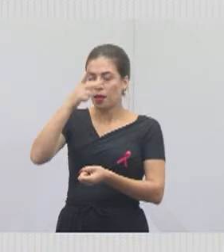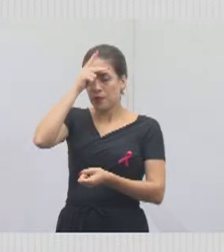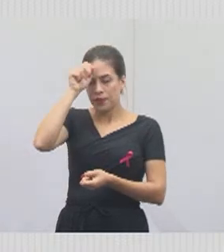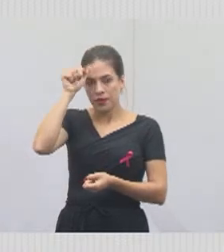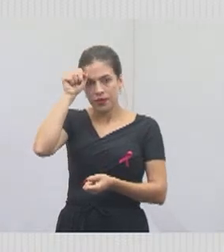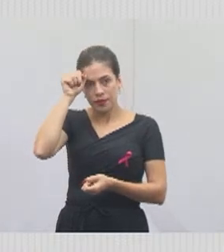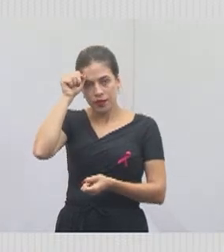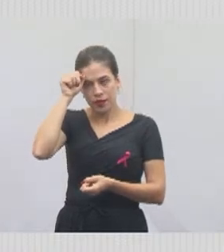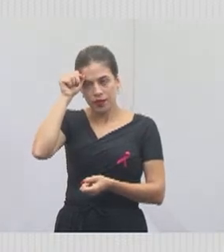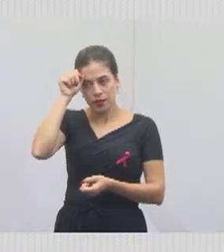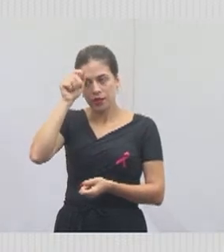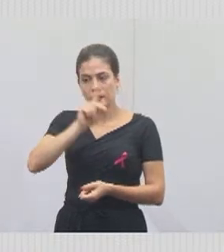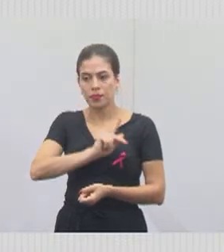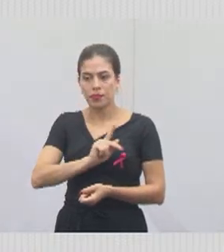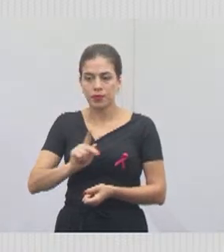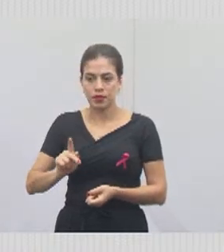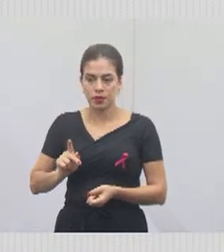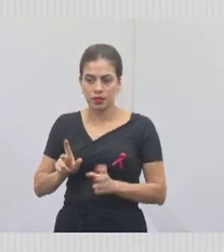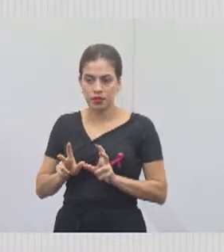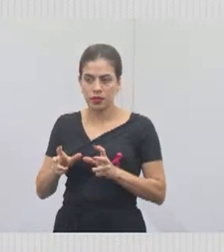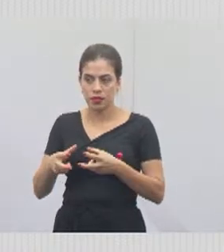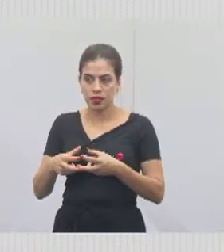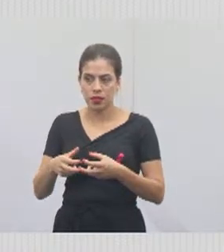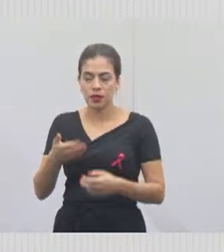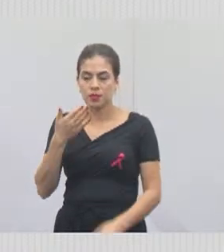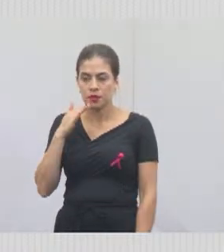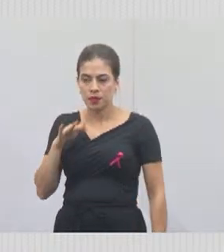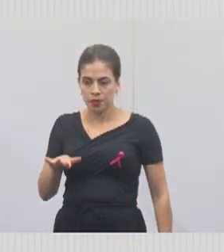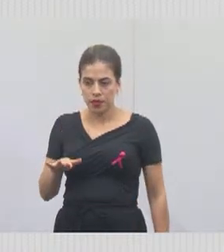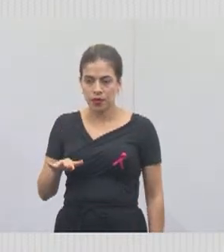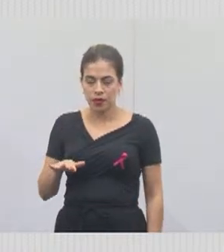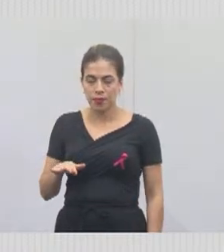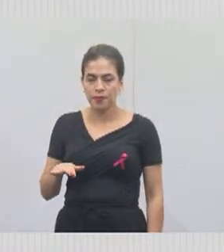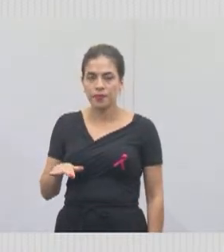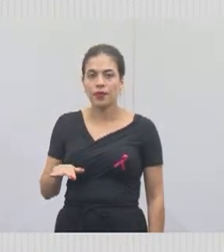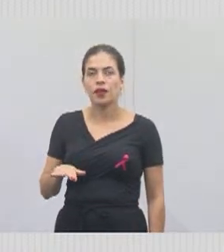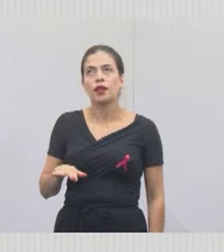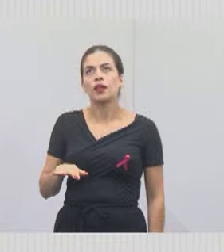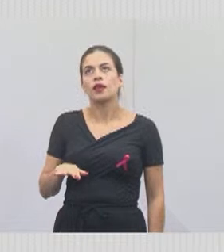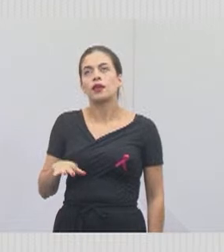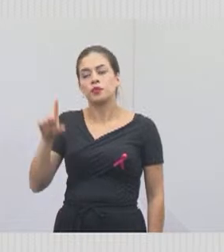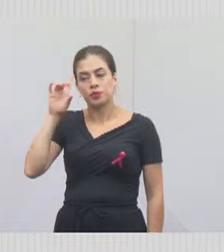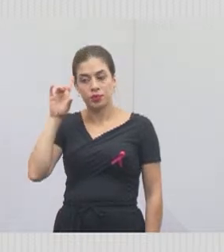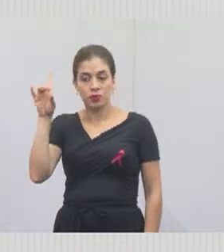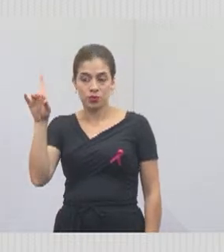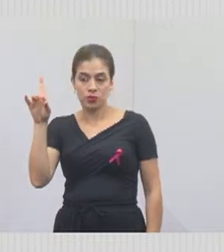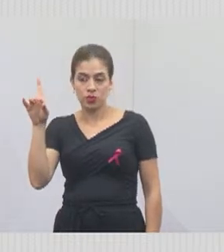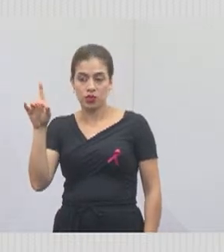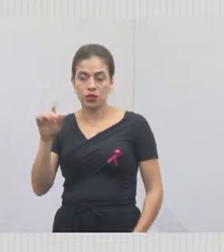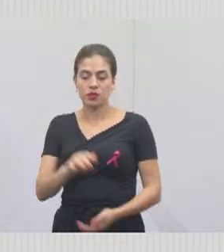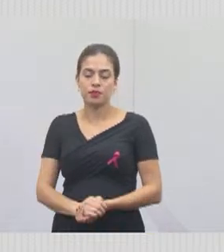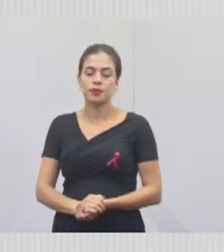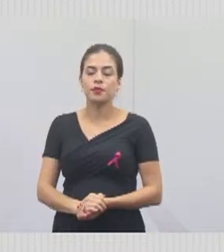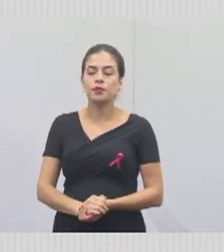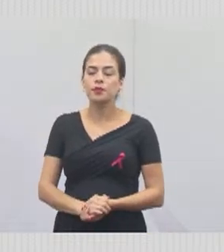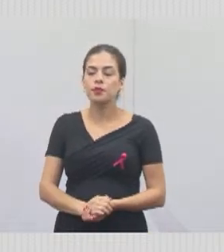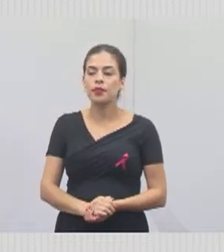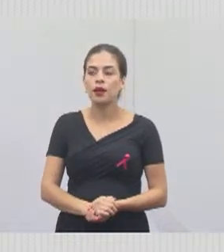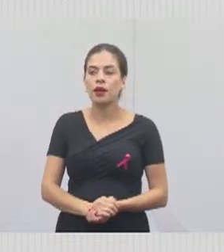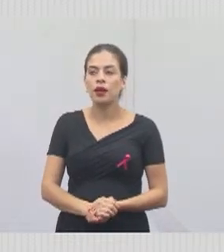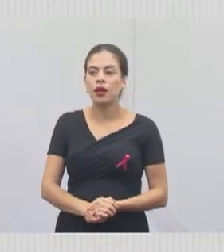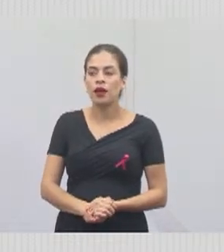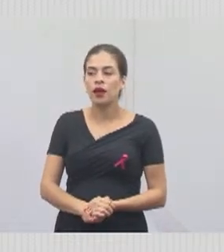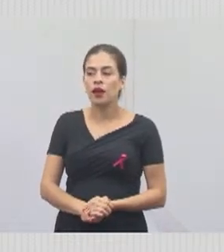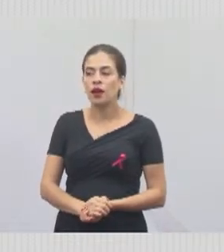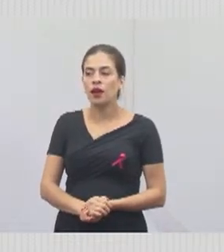prefeitos e do prefeito Mirim e também do presidente da Câmara Municipal por um dia, que